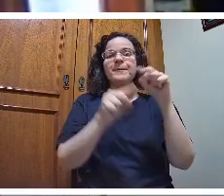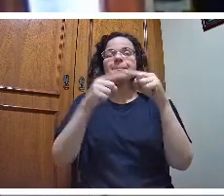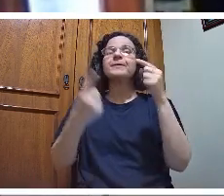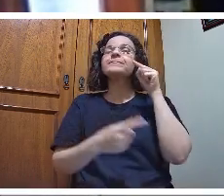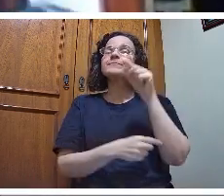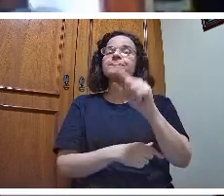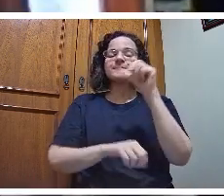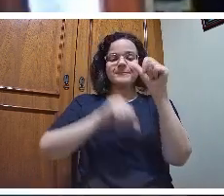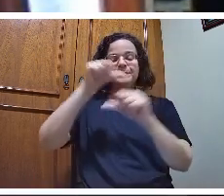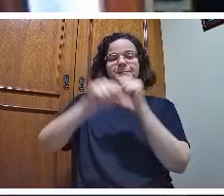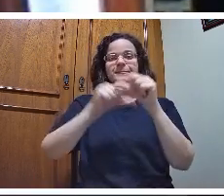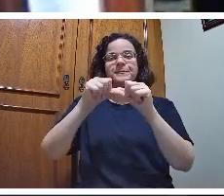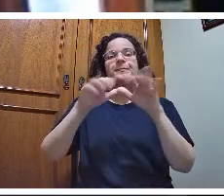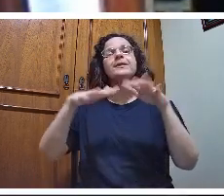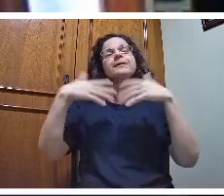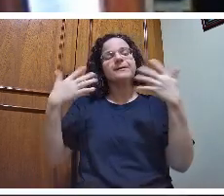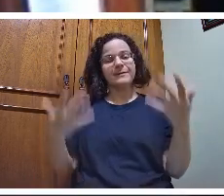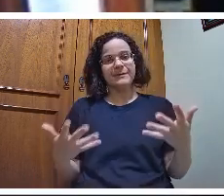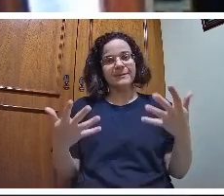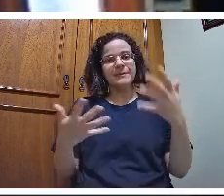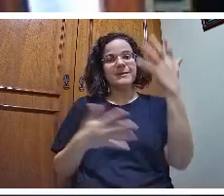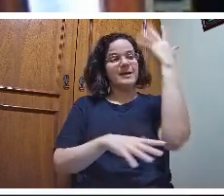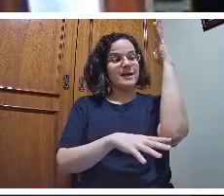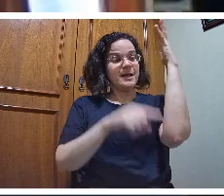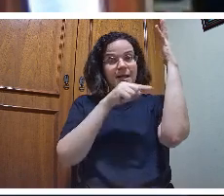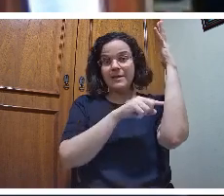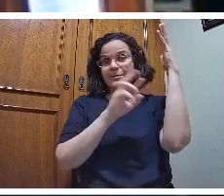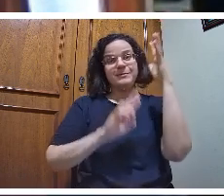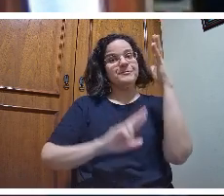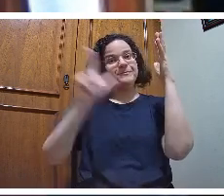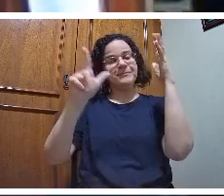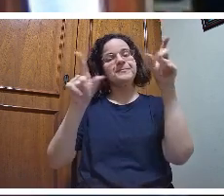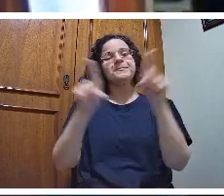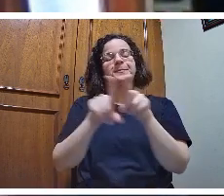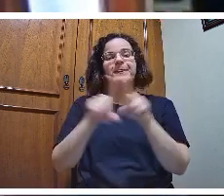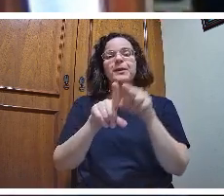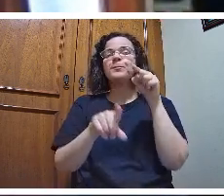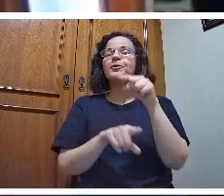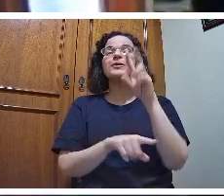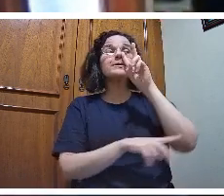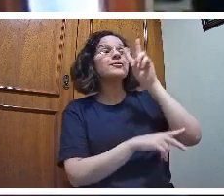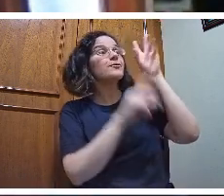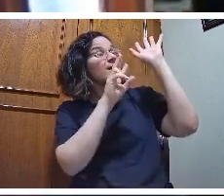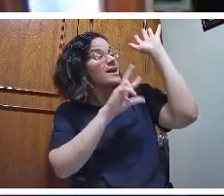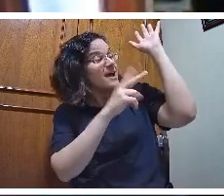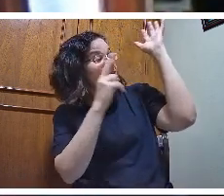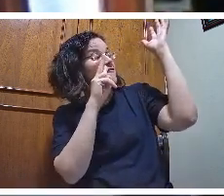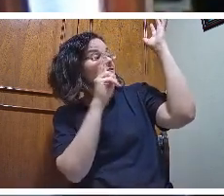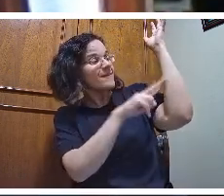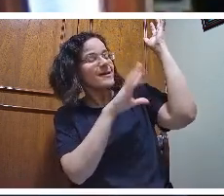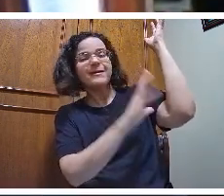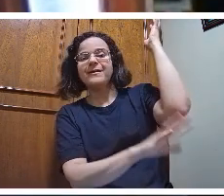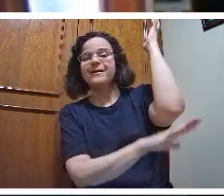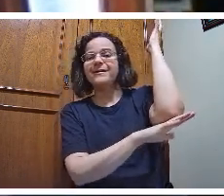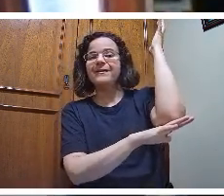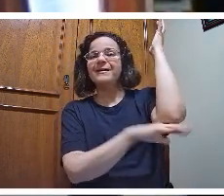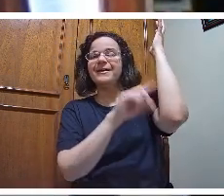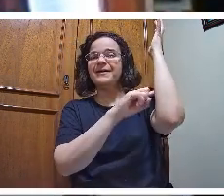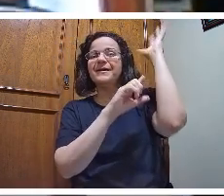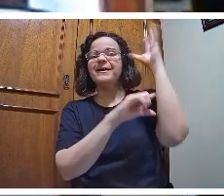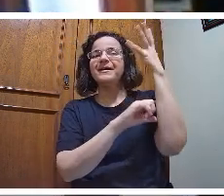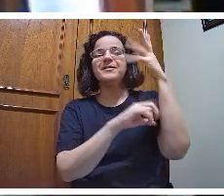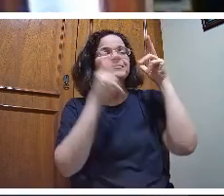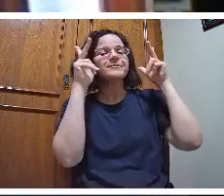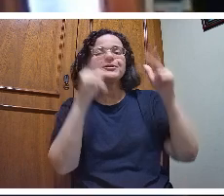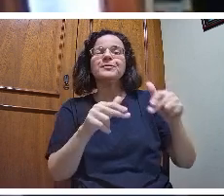é mais o mesmo. Porque você nunca mais vai olhar para a mesma árvore com os mesmos olhos. Porque você cresceu, você mudou. E se você mudou, aquela